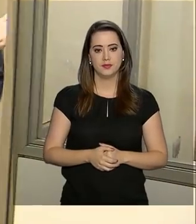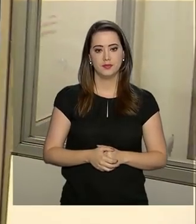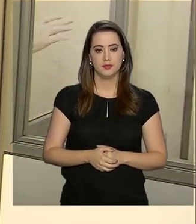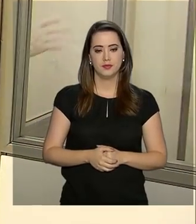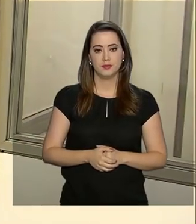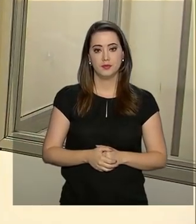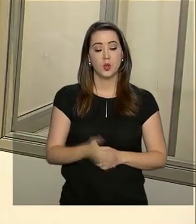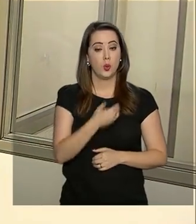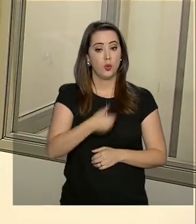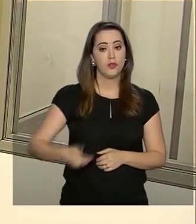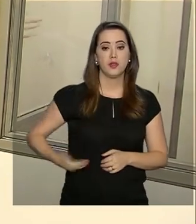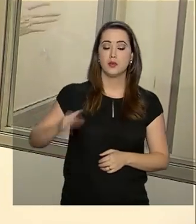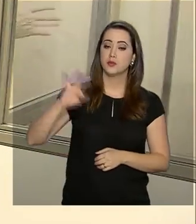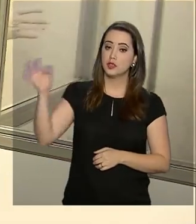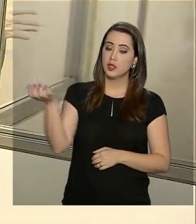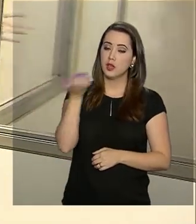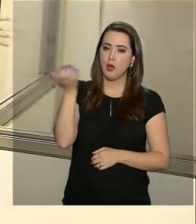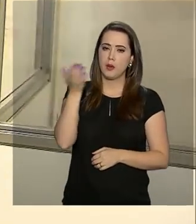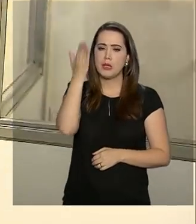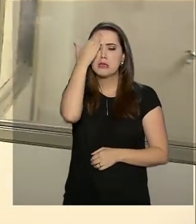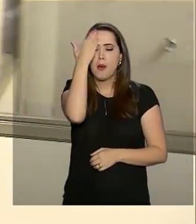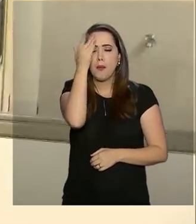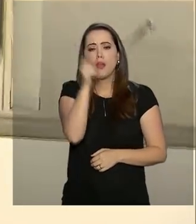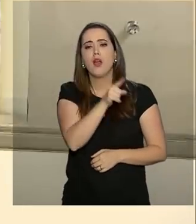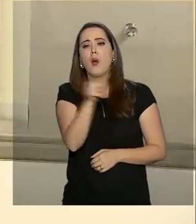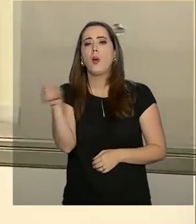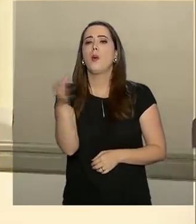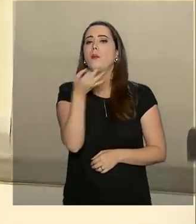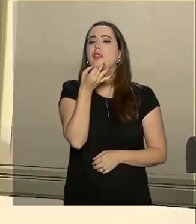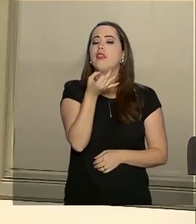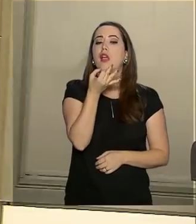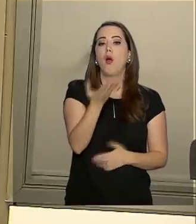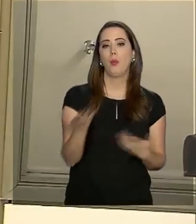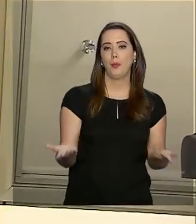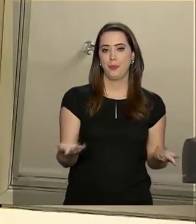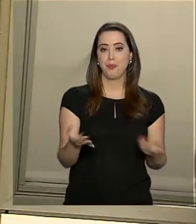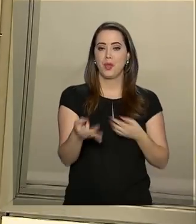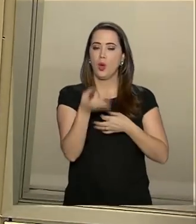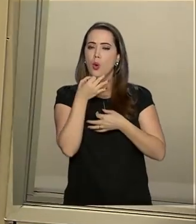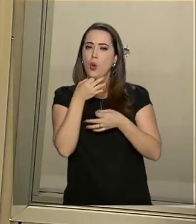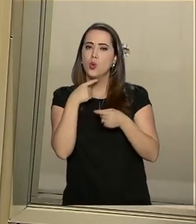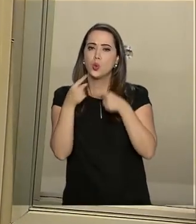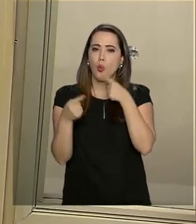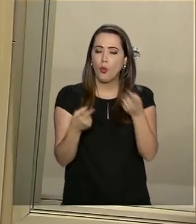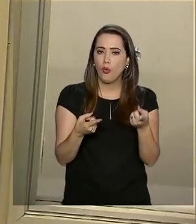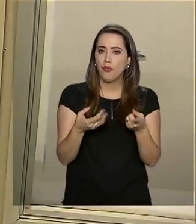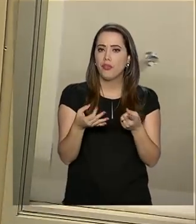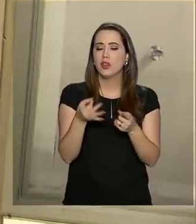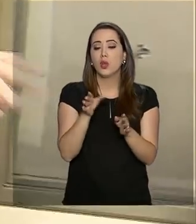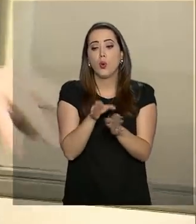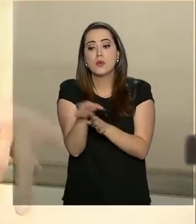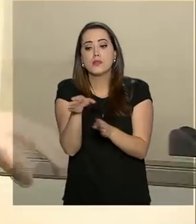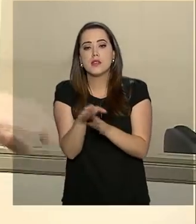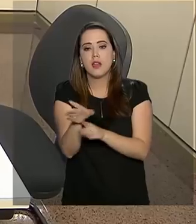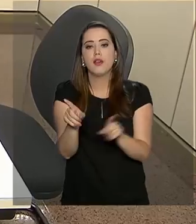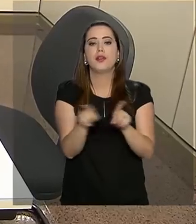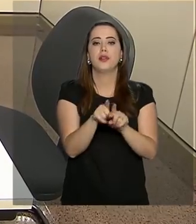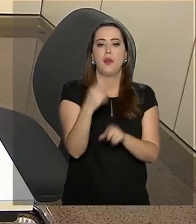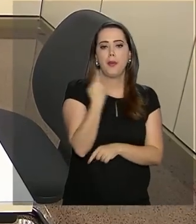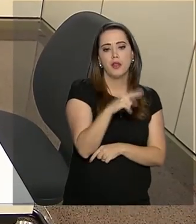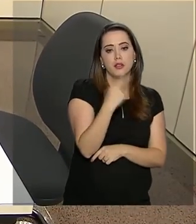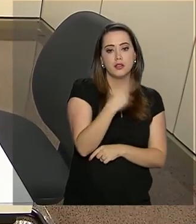O governo federal quer ouvir a opinião do cidadão, sugestões, elogios e também as reclamações.